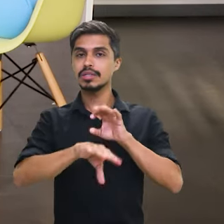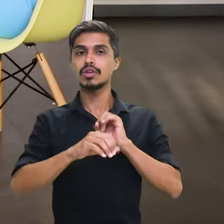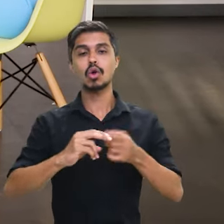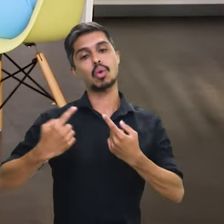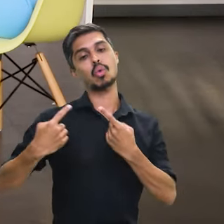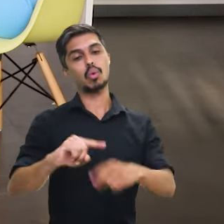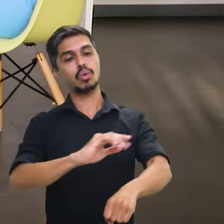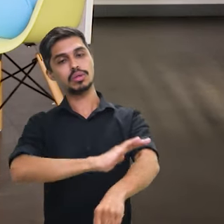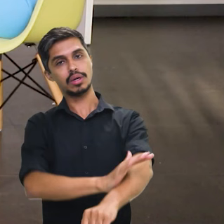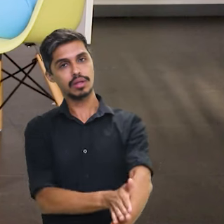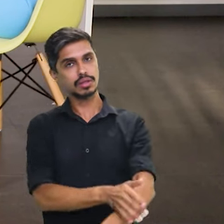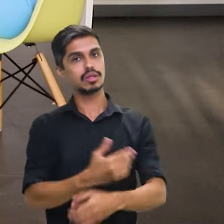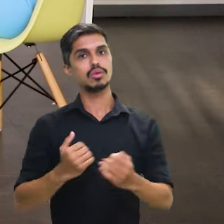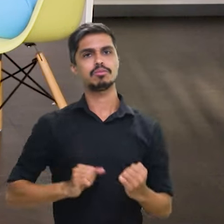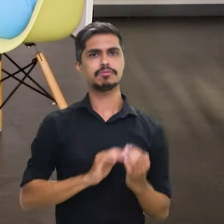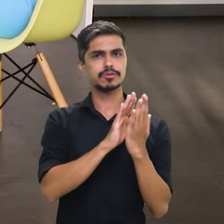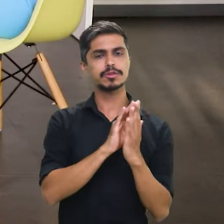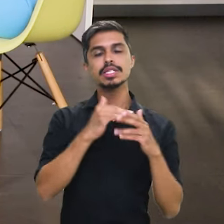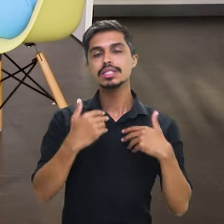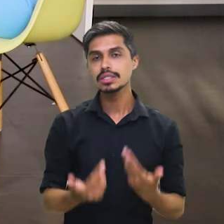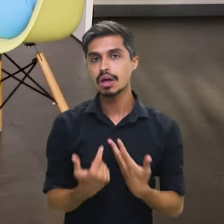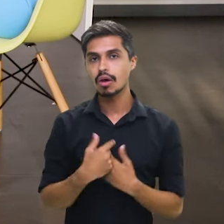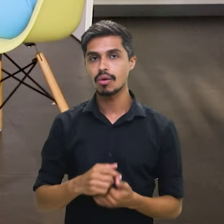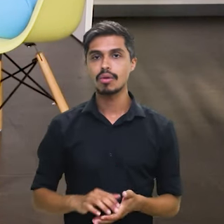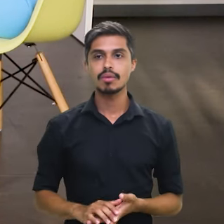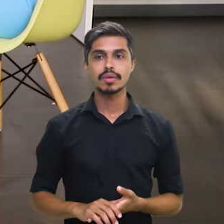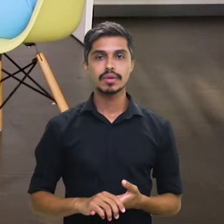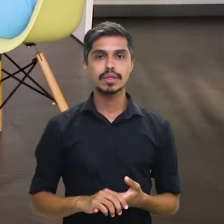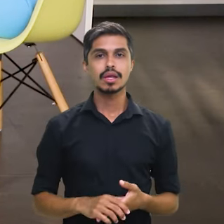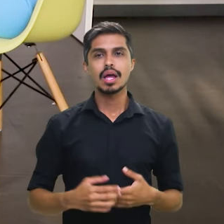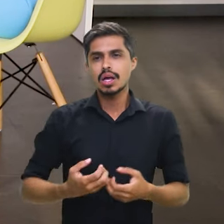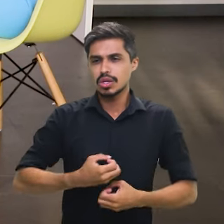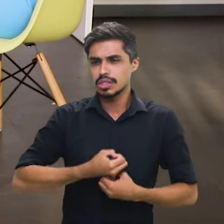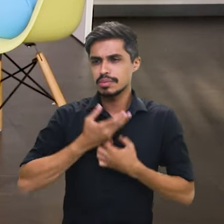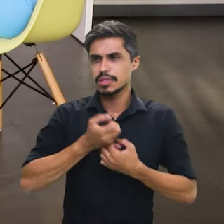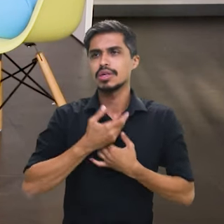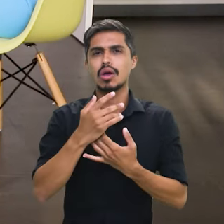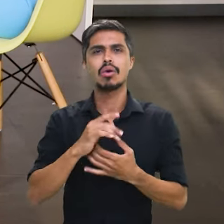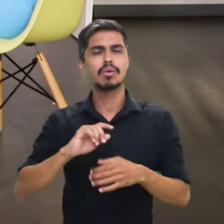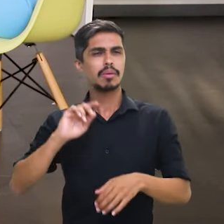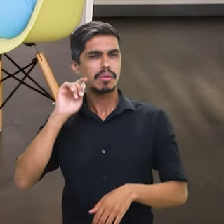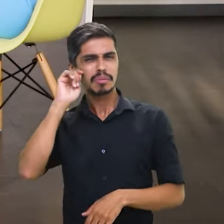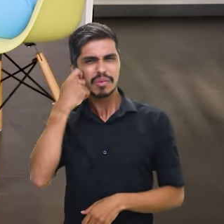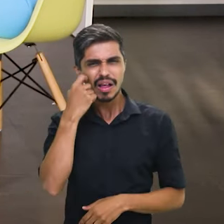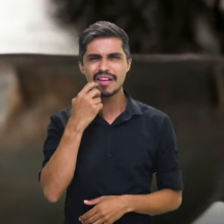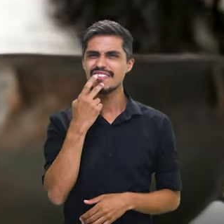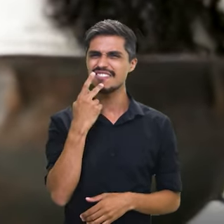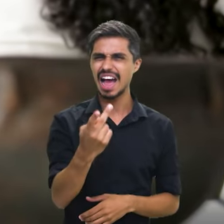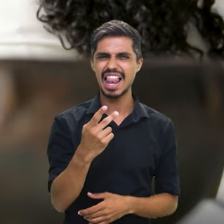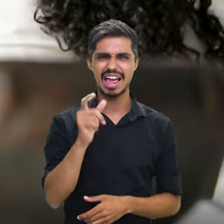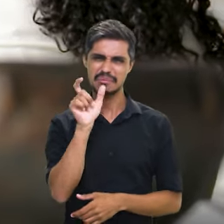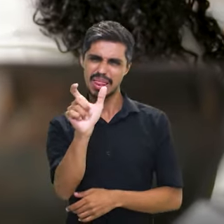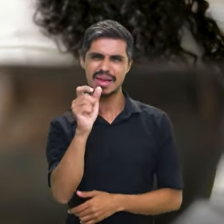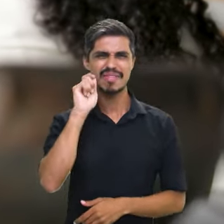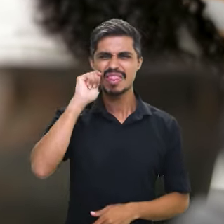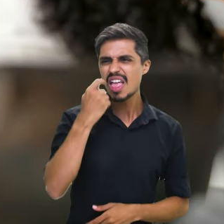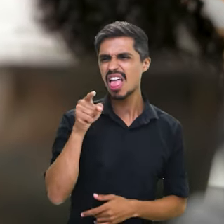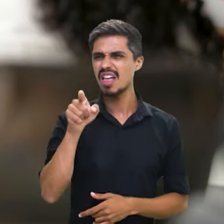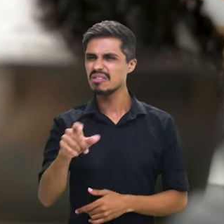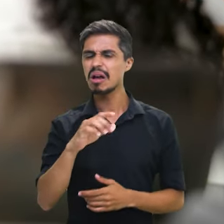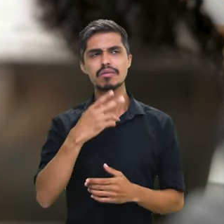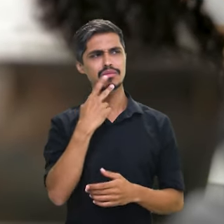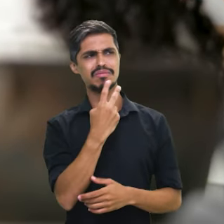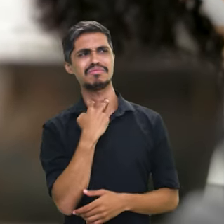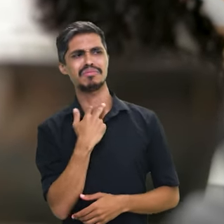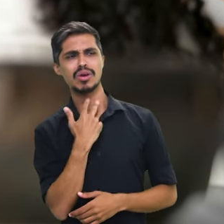antirracista. Uma educação que iniba aquela expressão individual, seu preto, não pode isso, não pode aquilo.